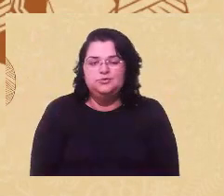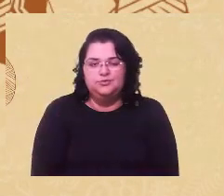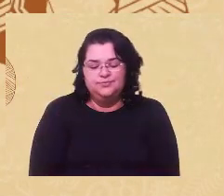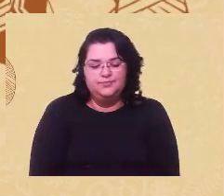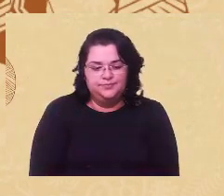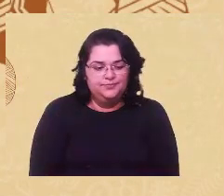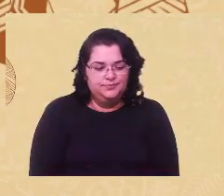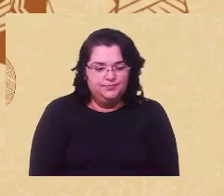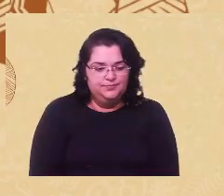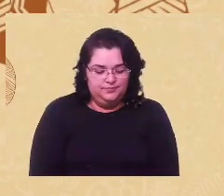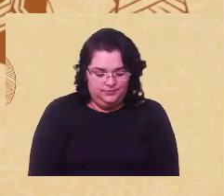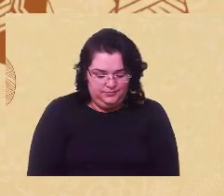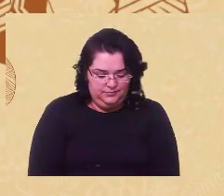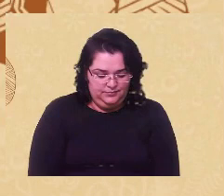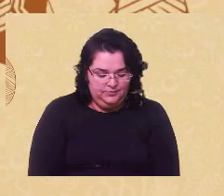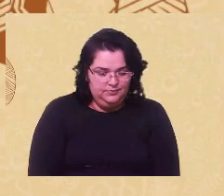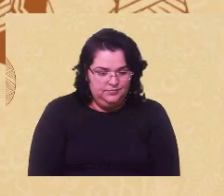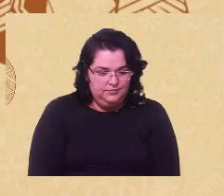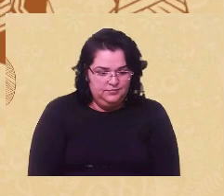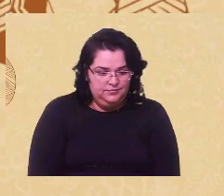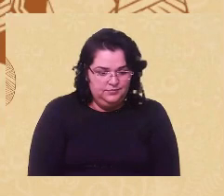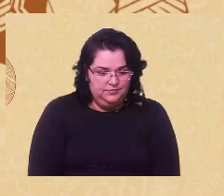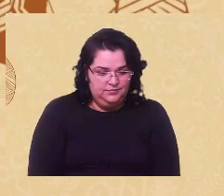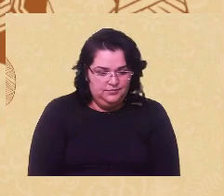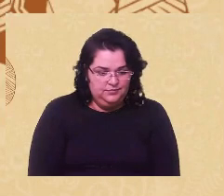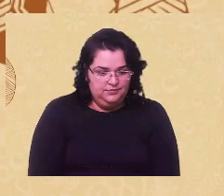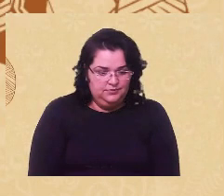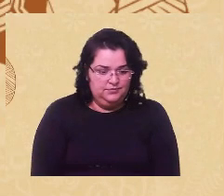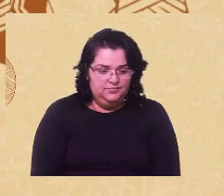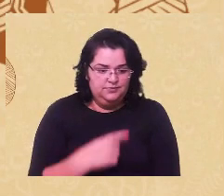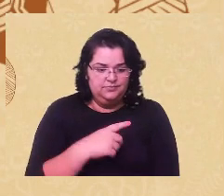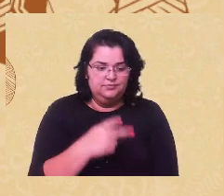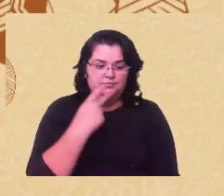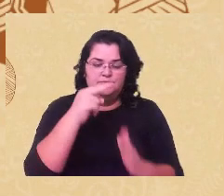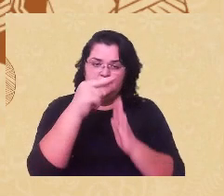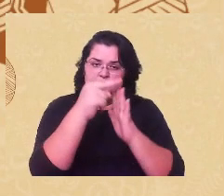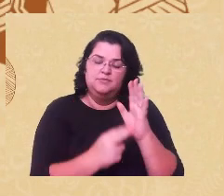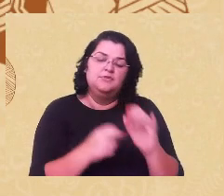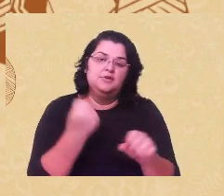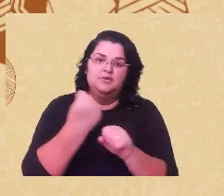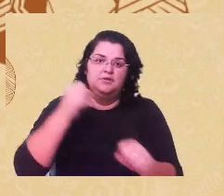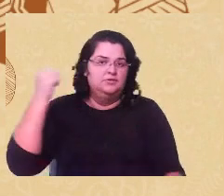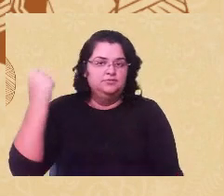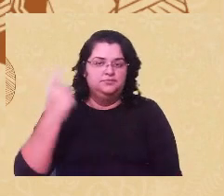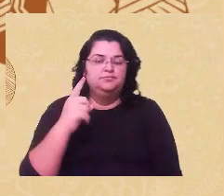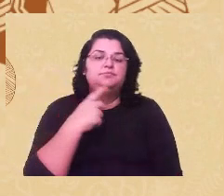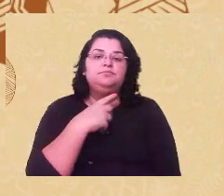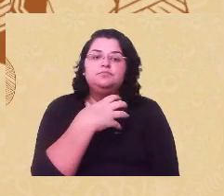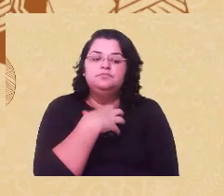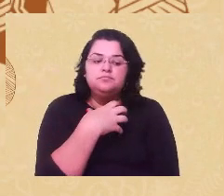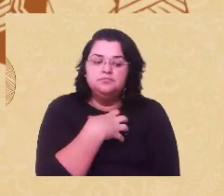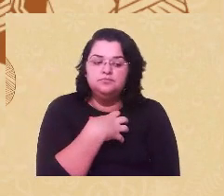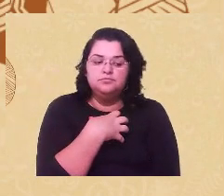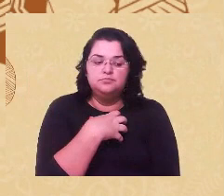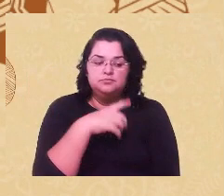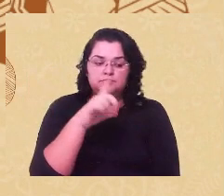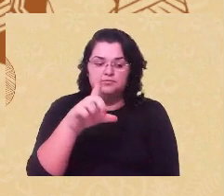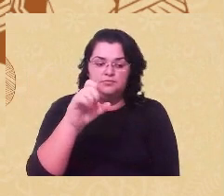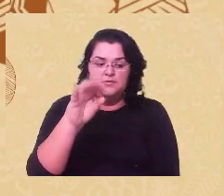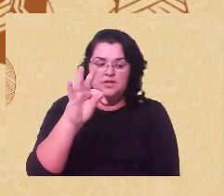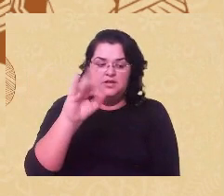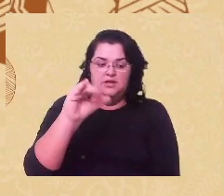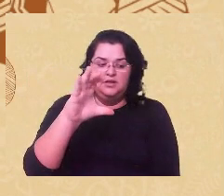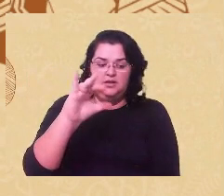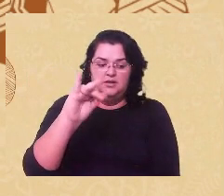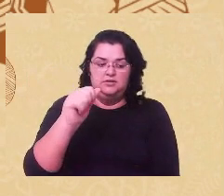E aí eu trouxe uma, não vou ler, para não me estender também, ao posicionamento que a Letícia Gonçalves e a Santos